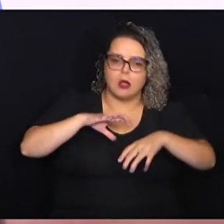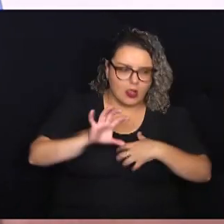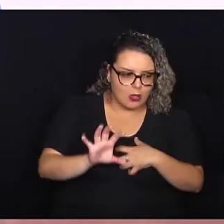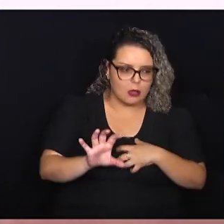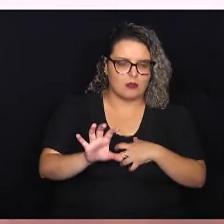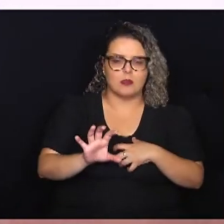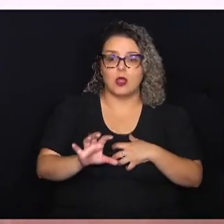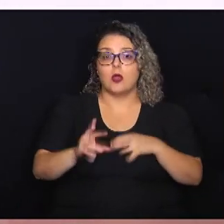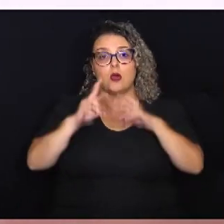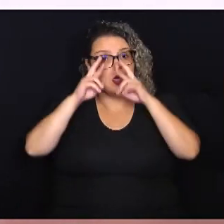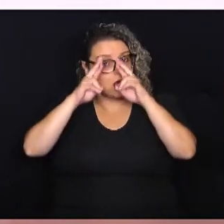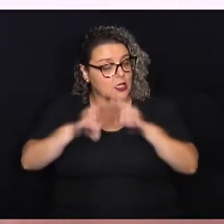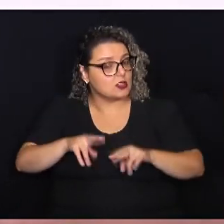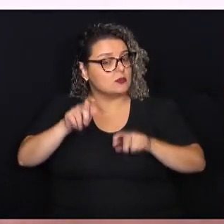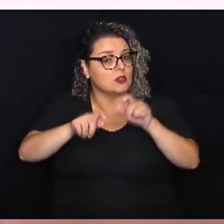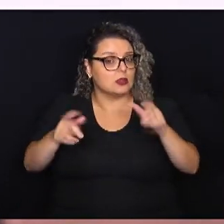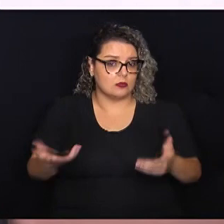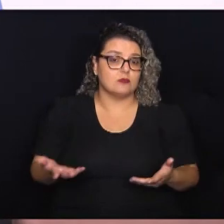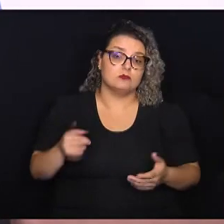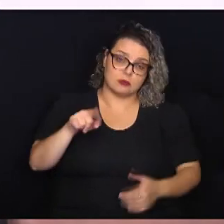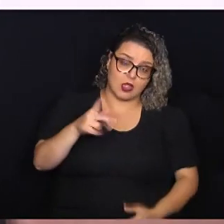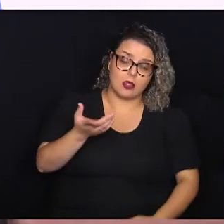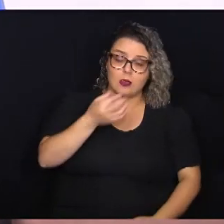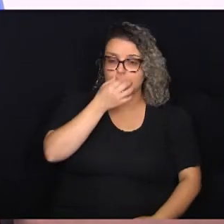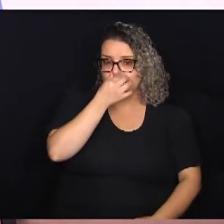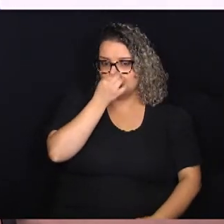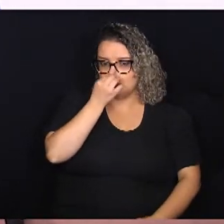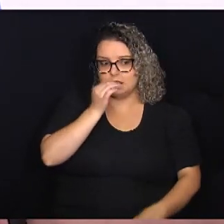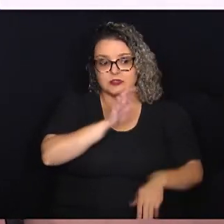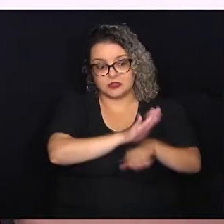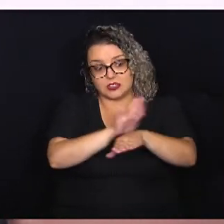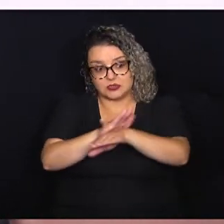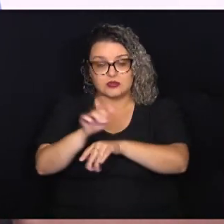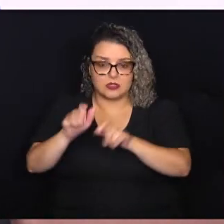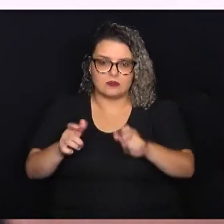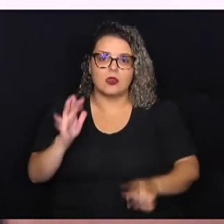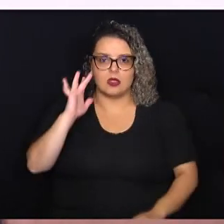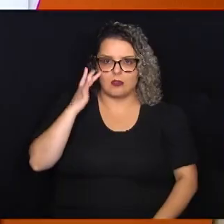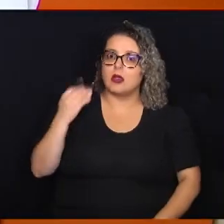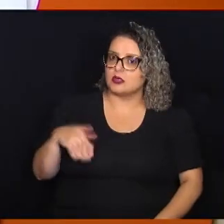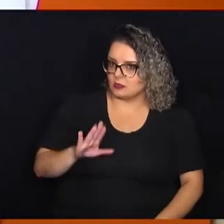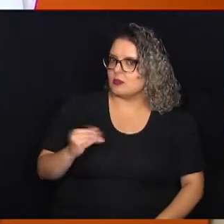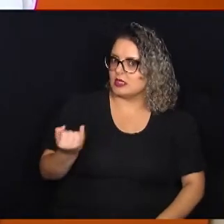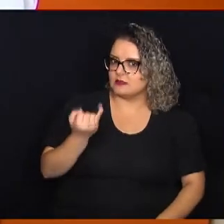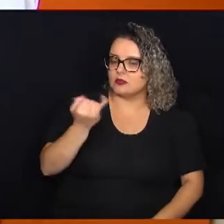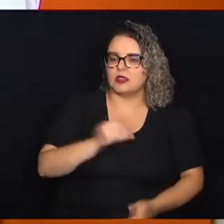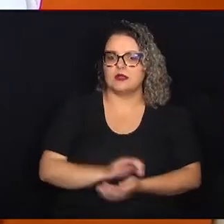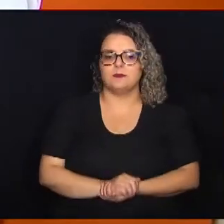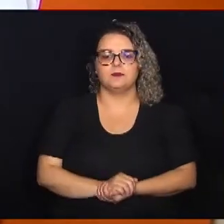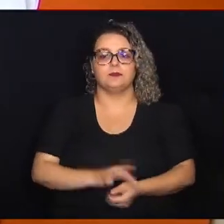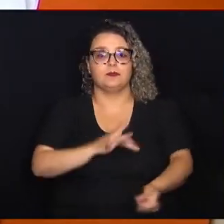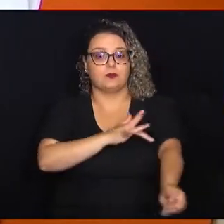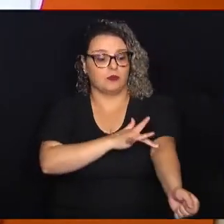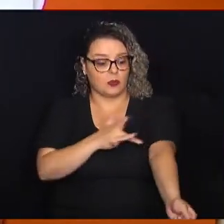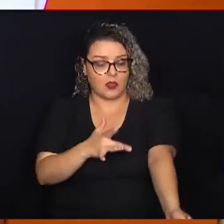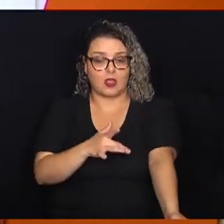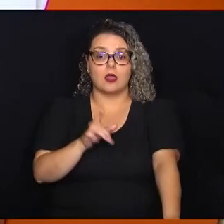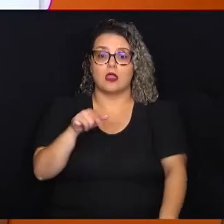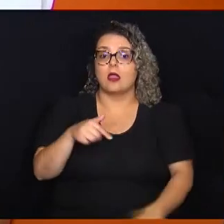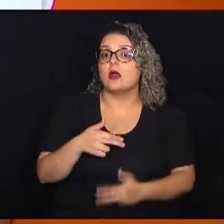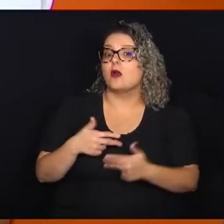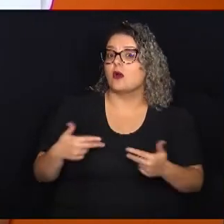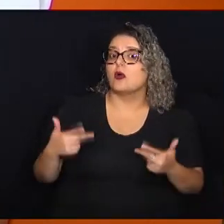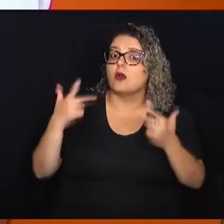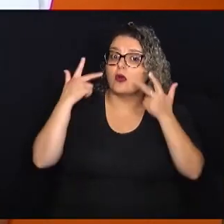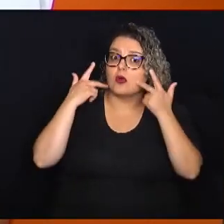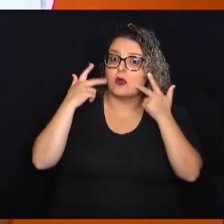o respeito pelo próximo. De estar ajudando o próximo, acho que isso é o mais importante. Doar sangue já é algo comum para